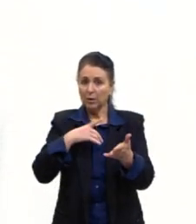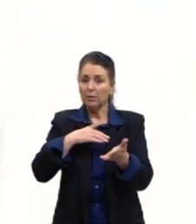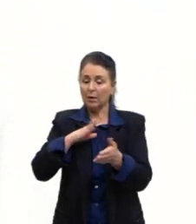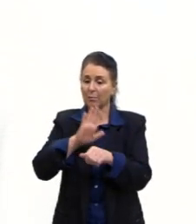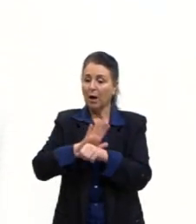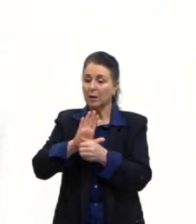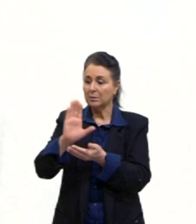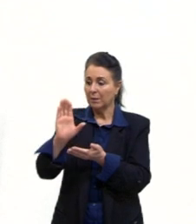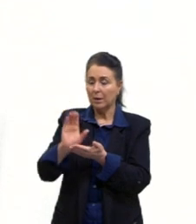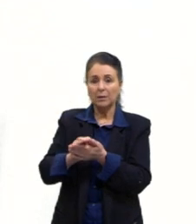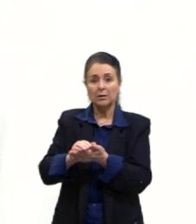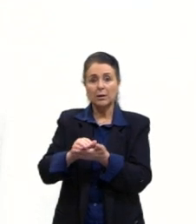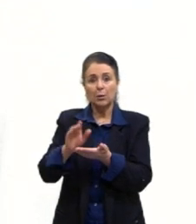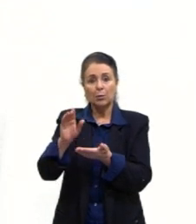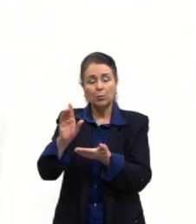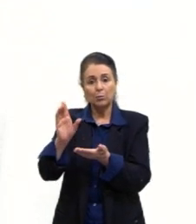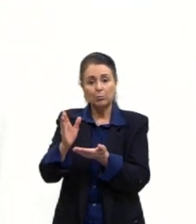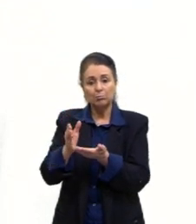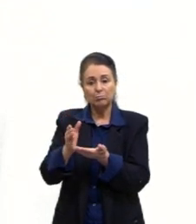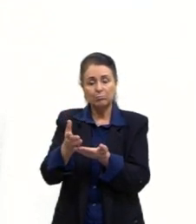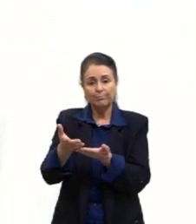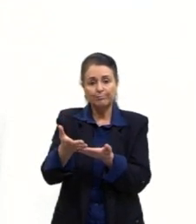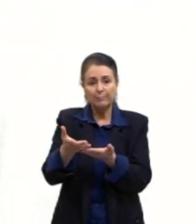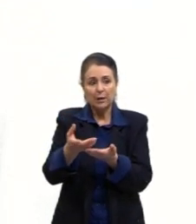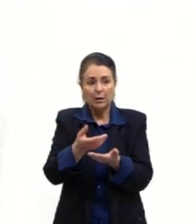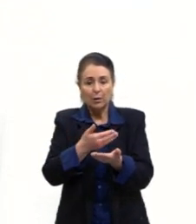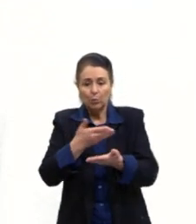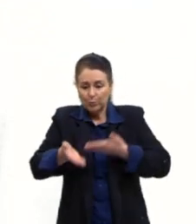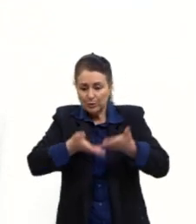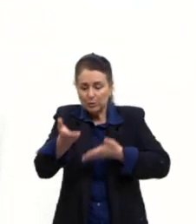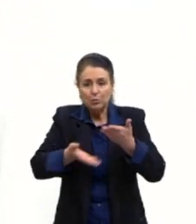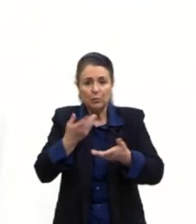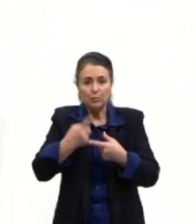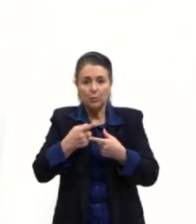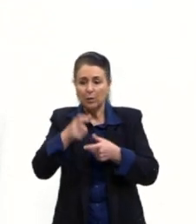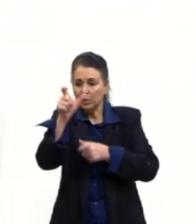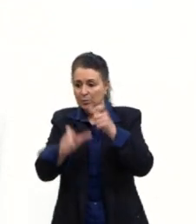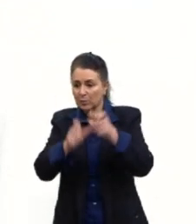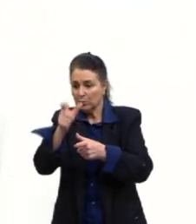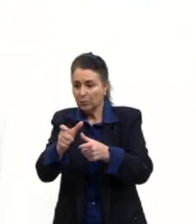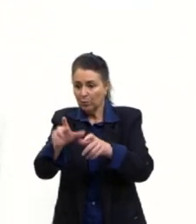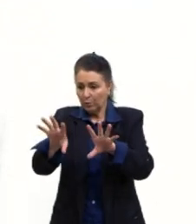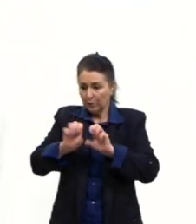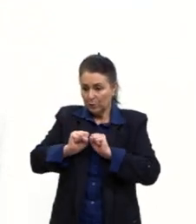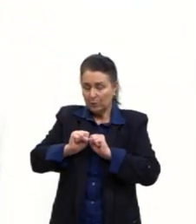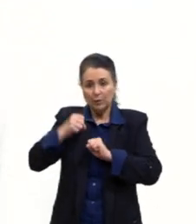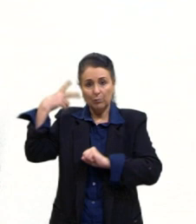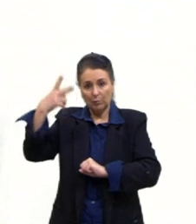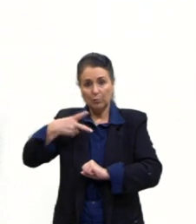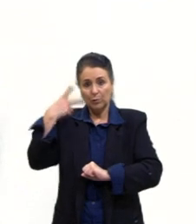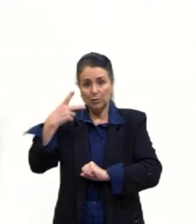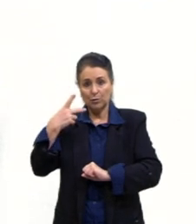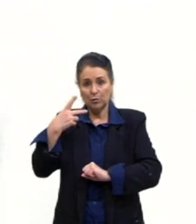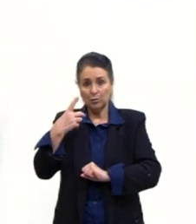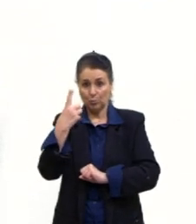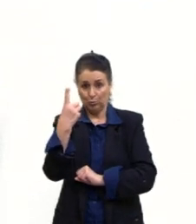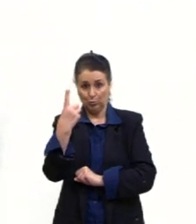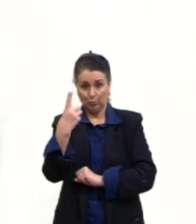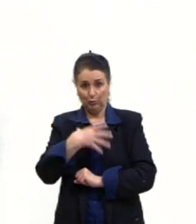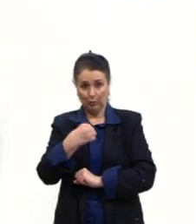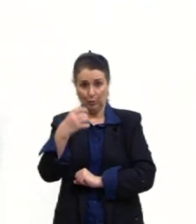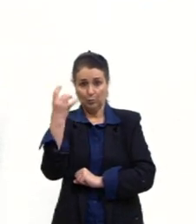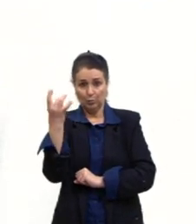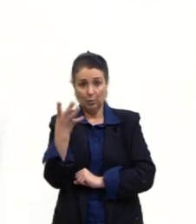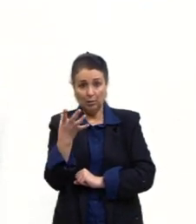as pessoas, né, foram absorvendo essa política, né, e deixando um pouco, não